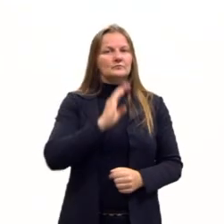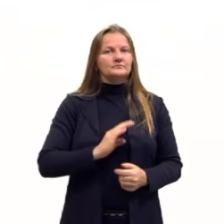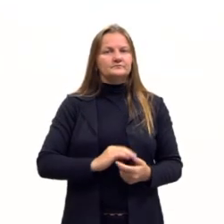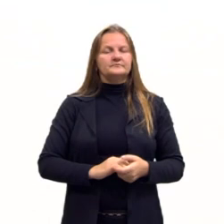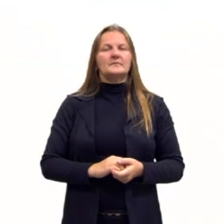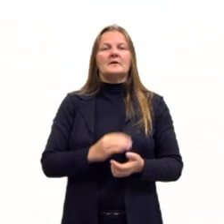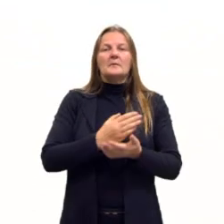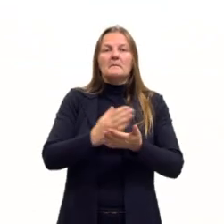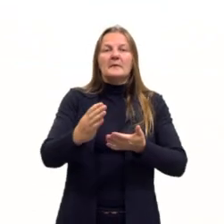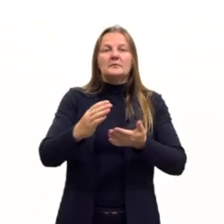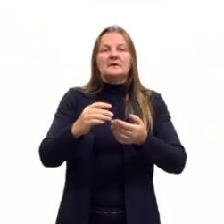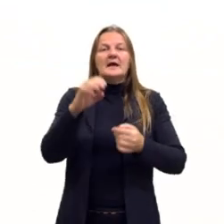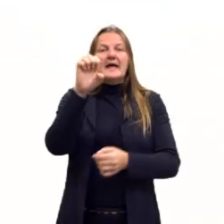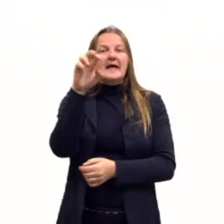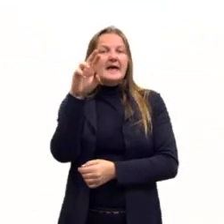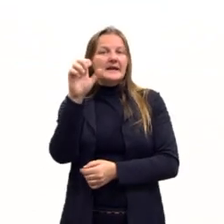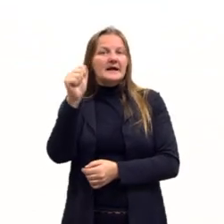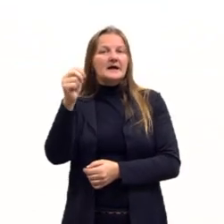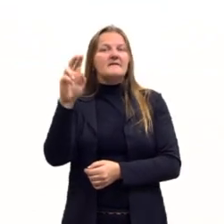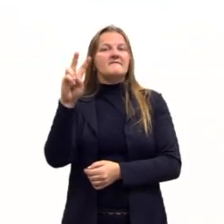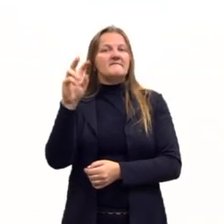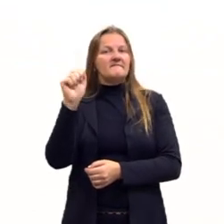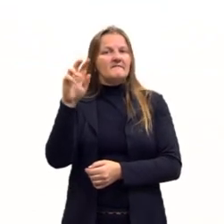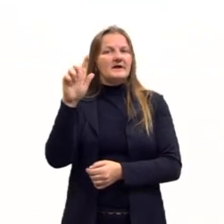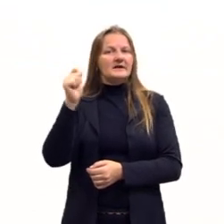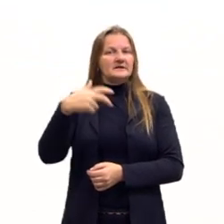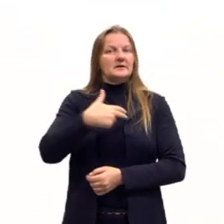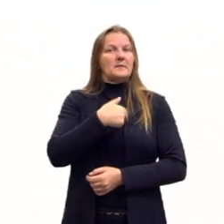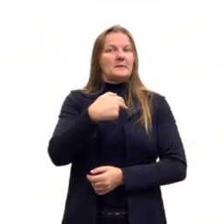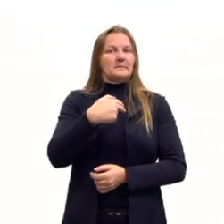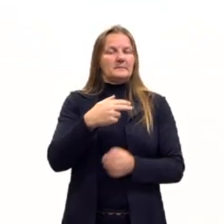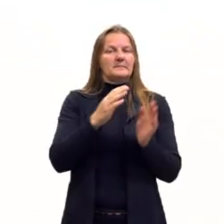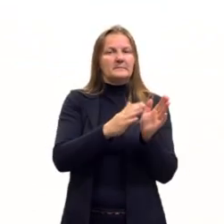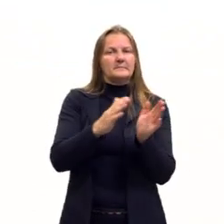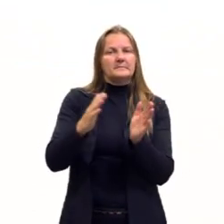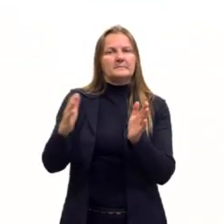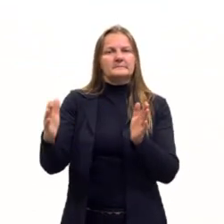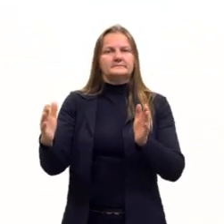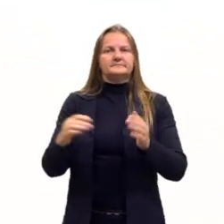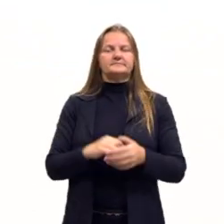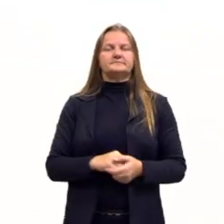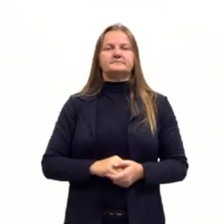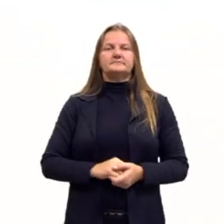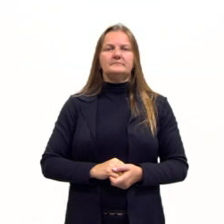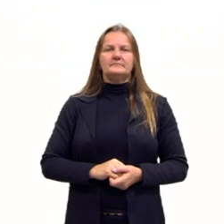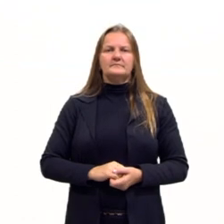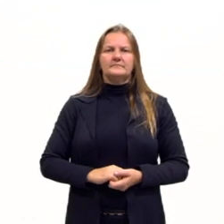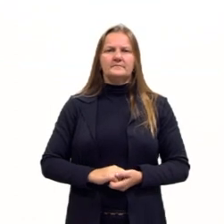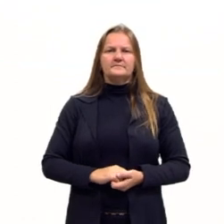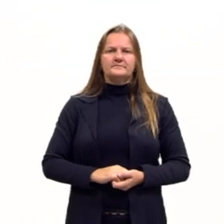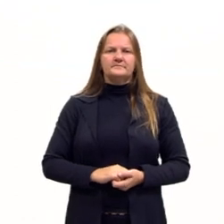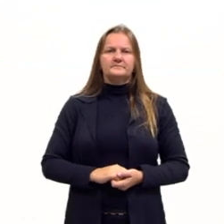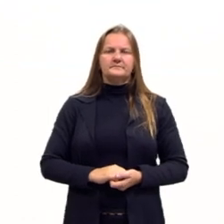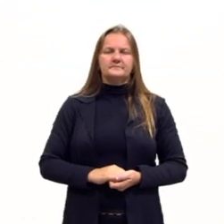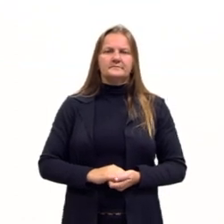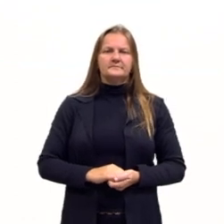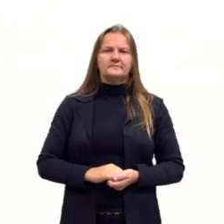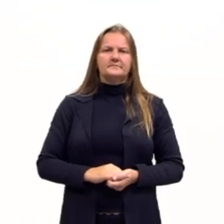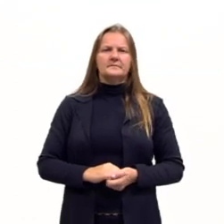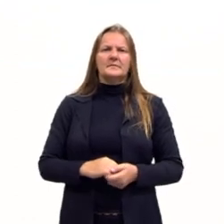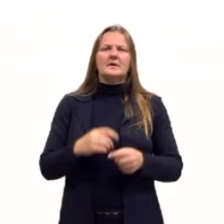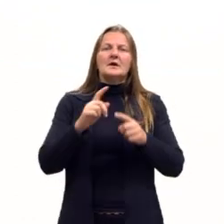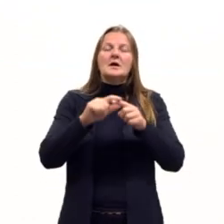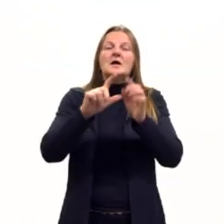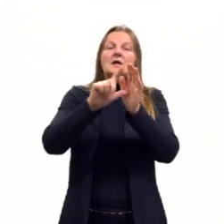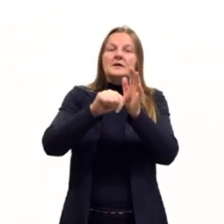é a partir da Era Vargas, quando nós temos a formação, né, justamente dessa indústria de base que vai servir para as